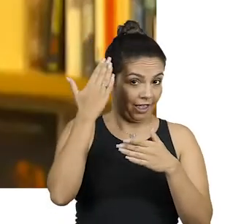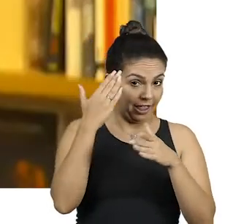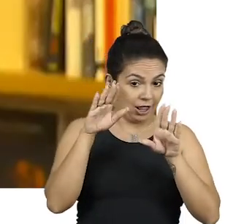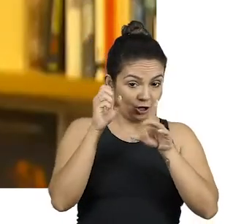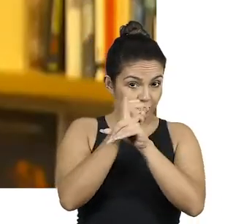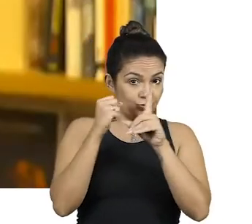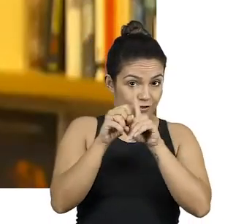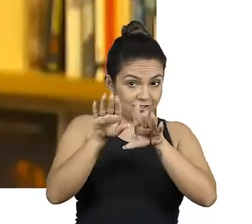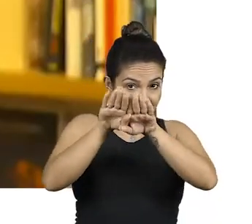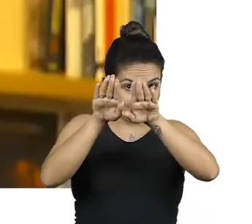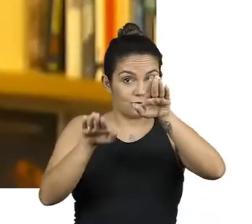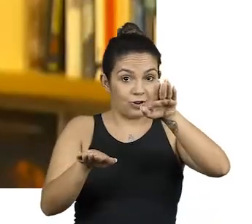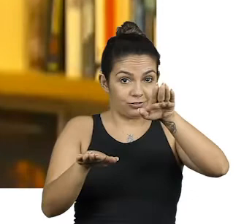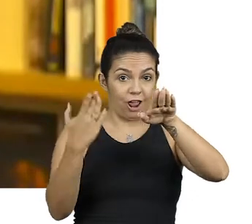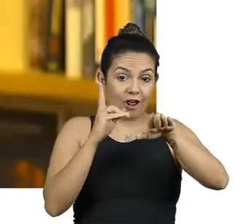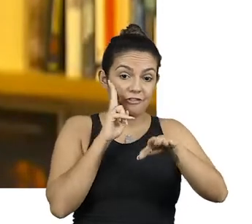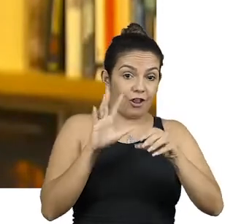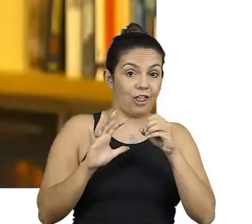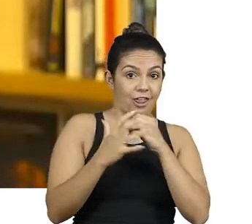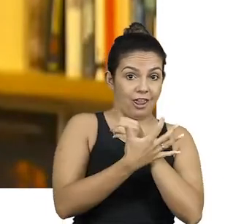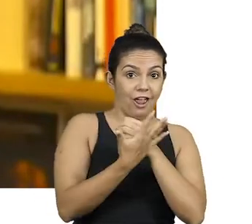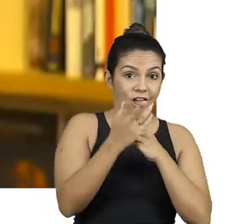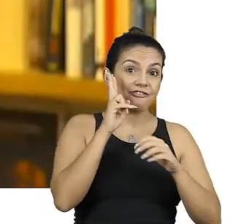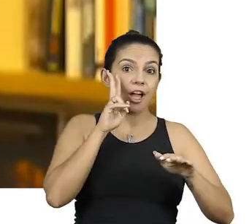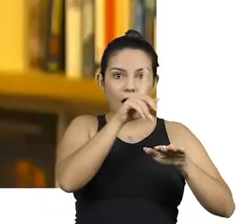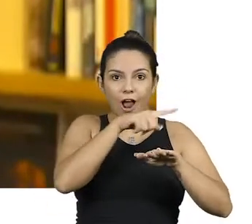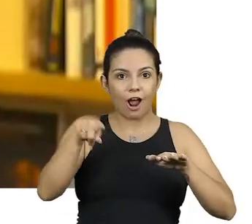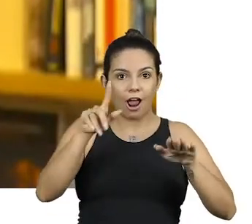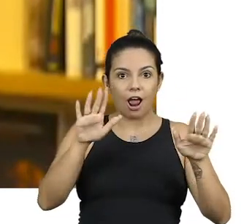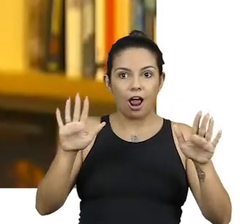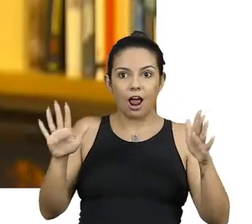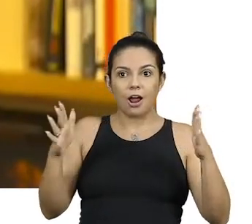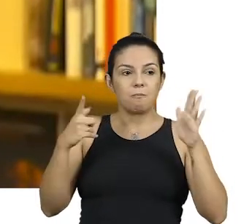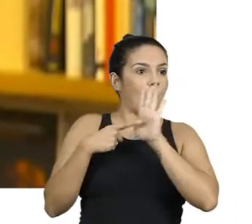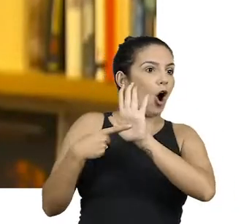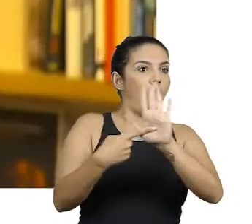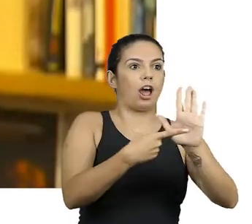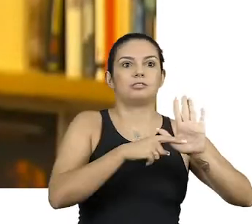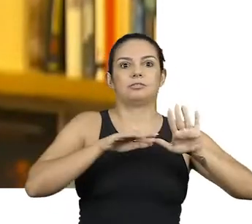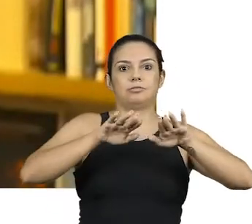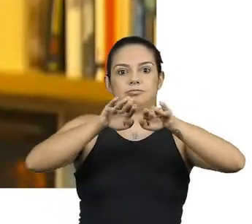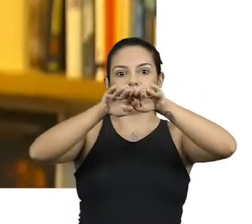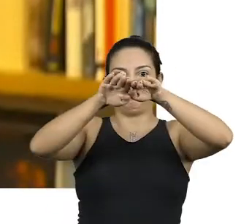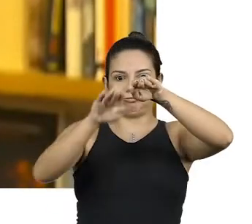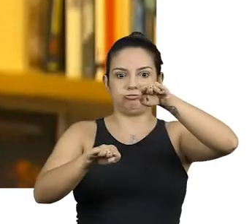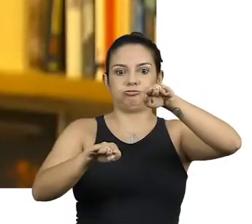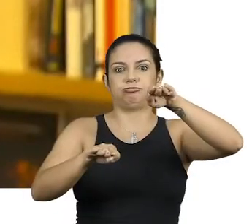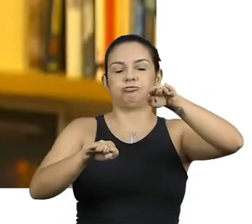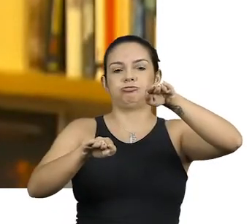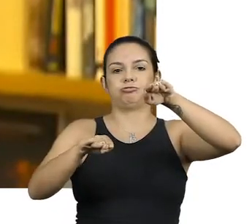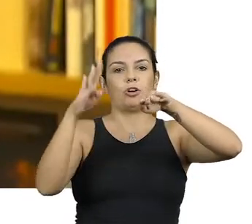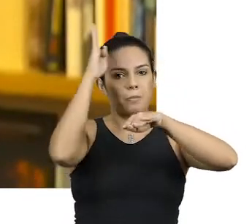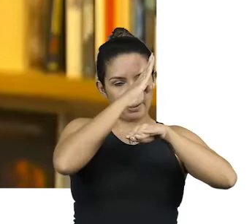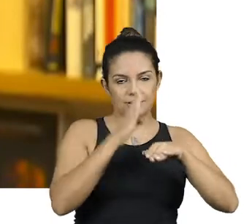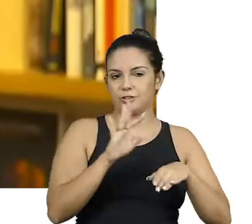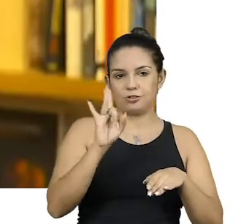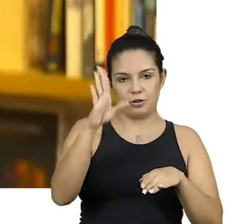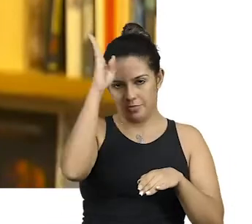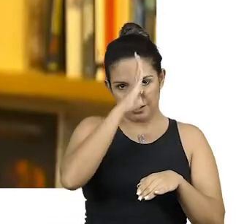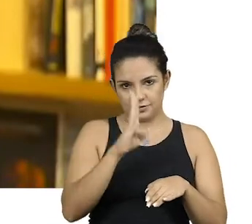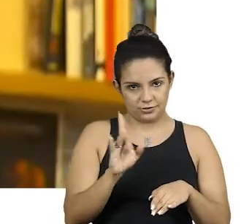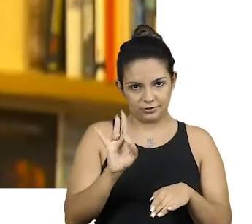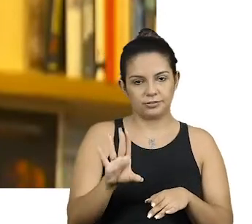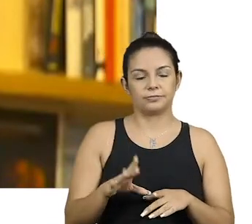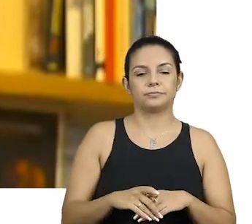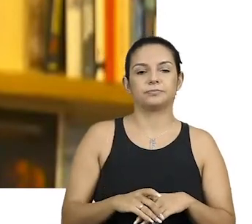escancarada, não só no Brasil, que é um em que essa questão da desigualdade é dramática, mas em todo